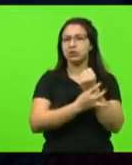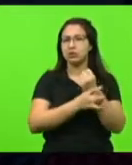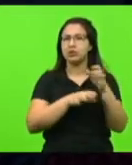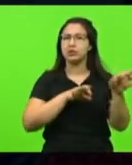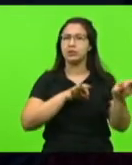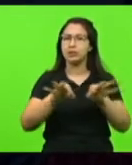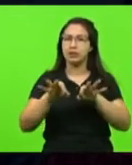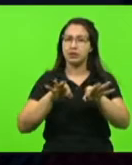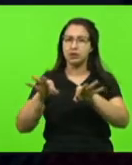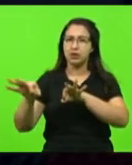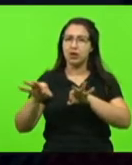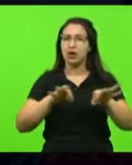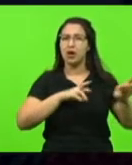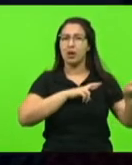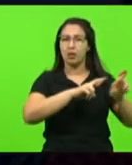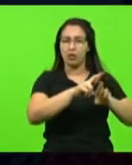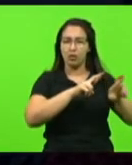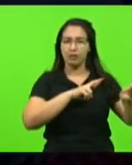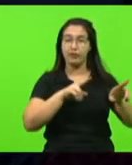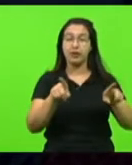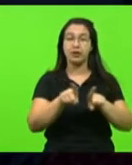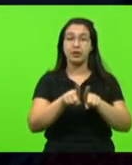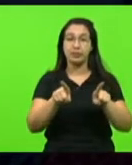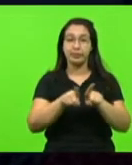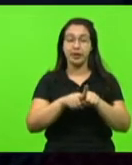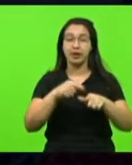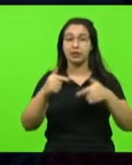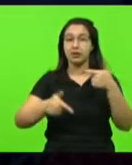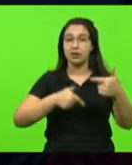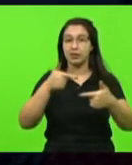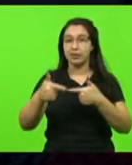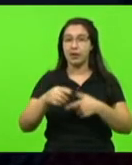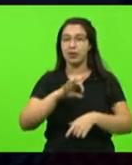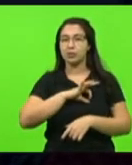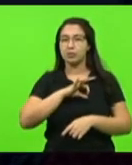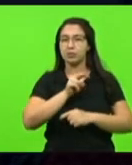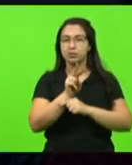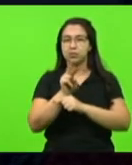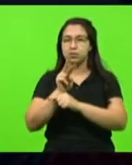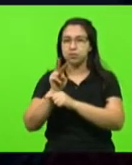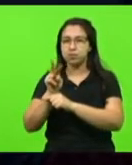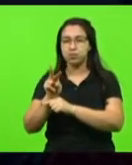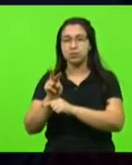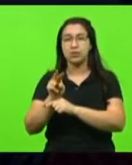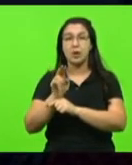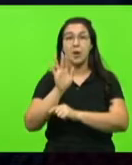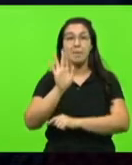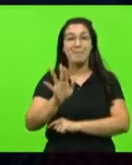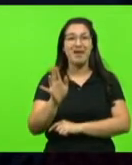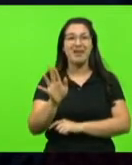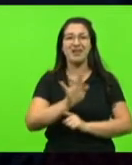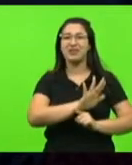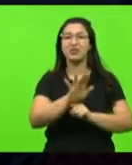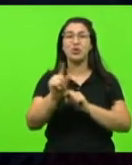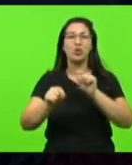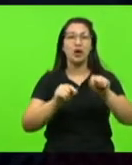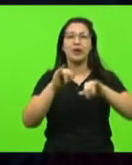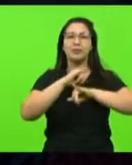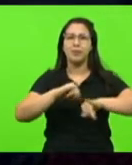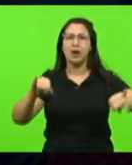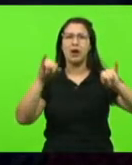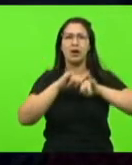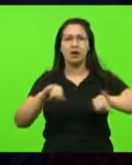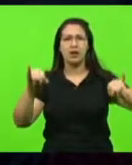de rodovias quanto do trabalho de policiamento, mas a conscientização que dificuldade que nós,